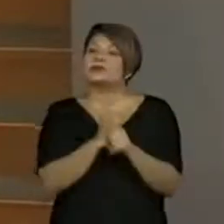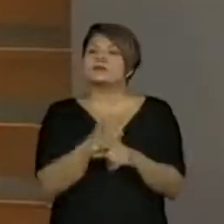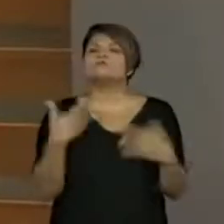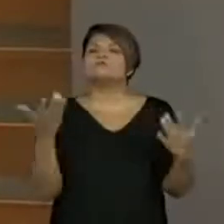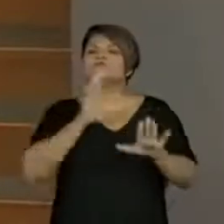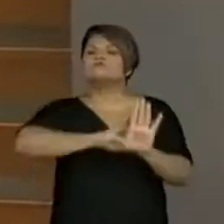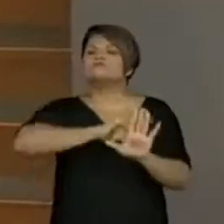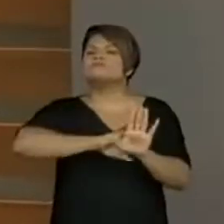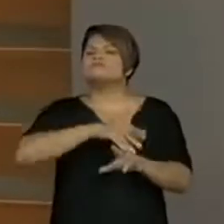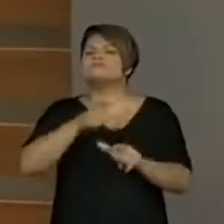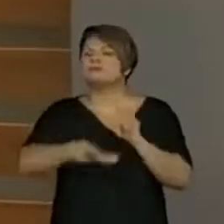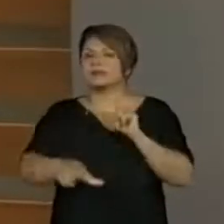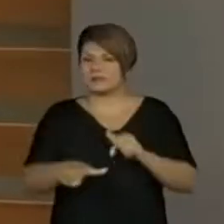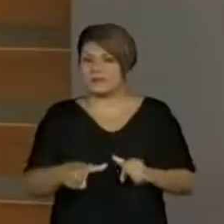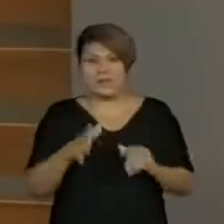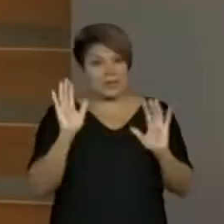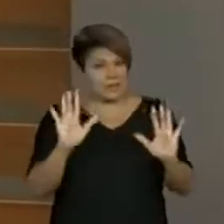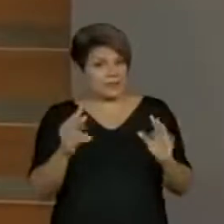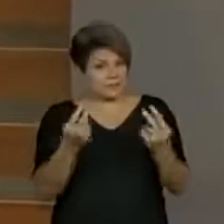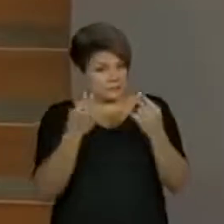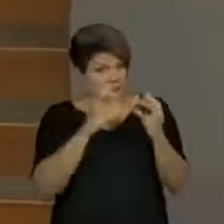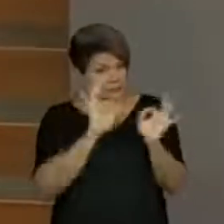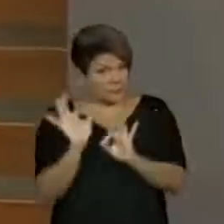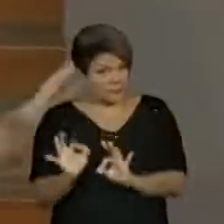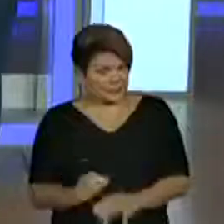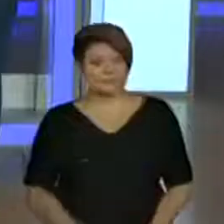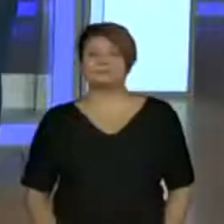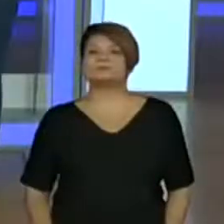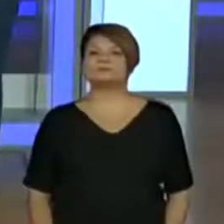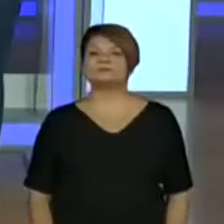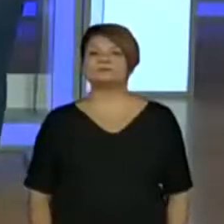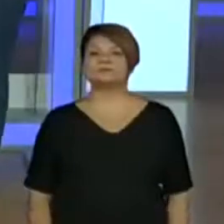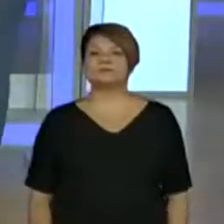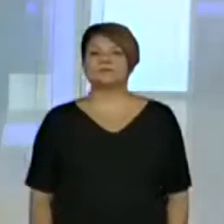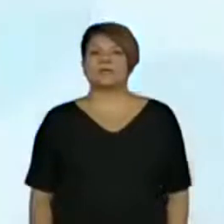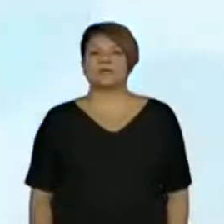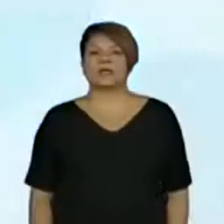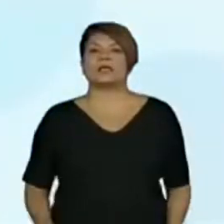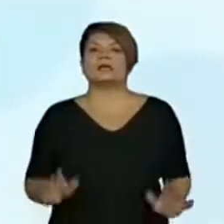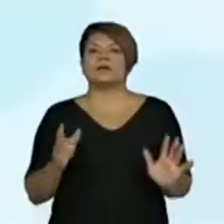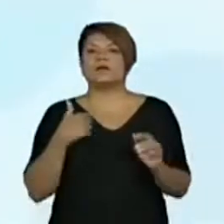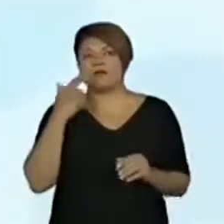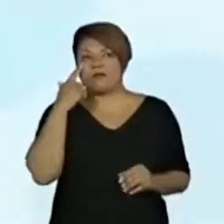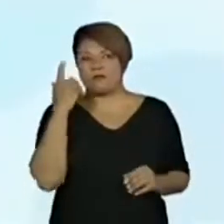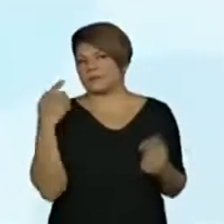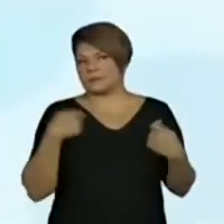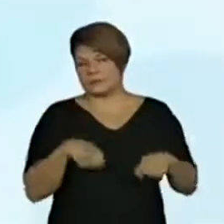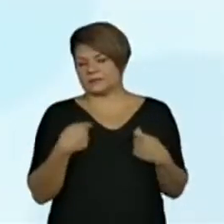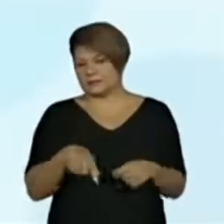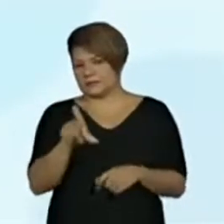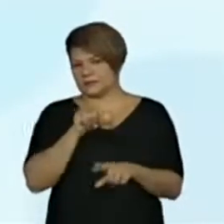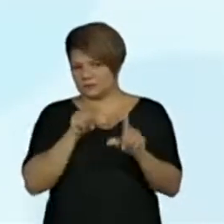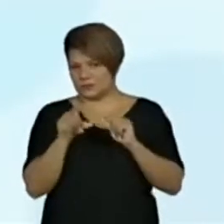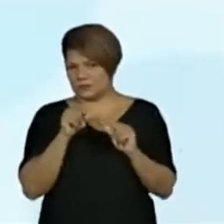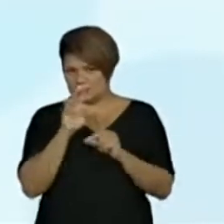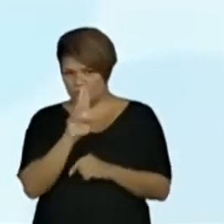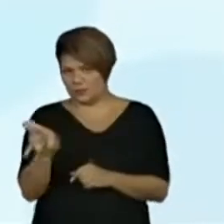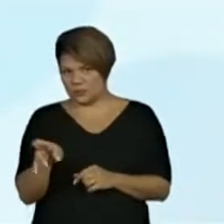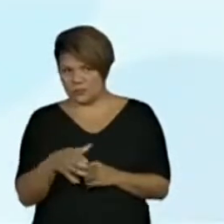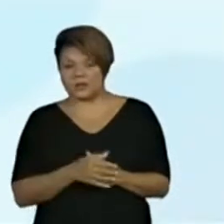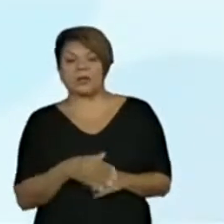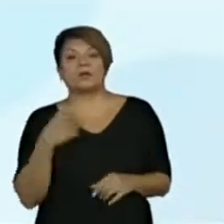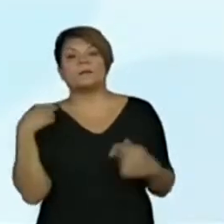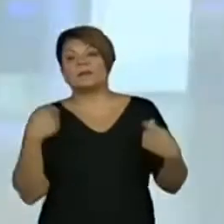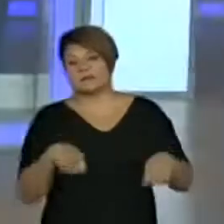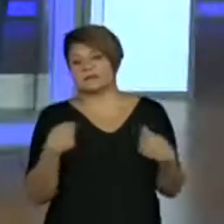Mas acompanha a nossa também, é importante. Olha só, precisamos escolher o nome, aí eu vou precisar dos professores,